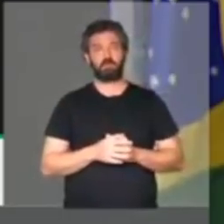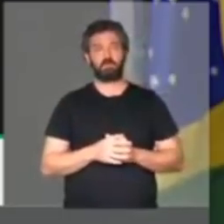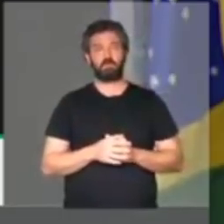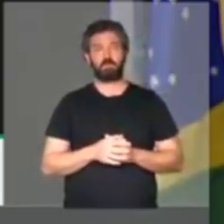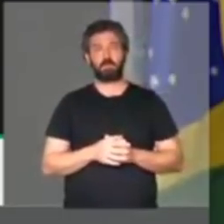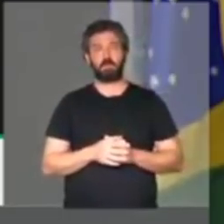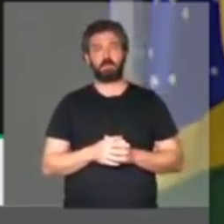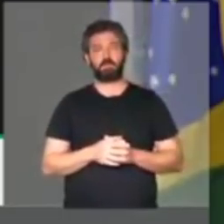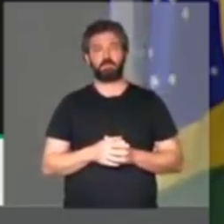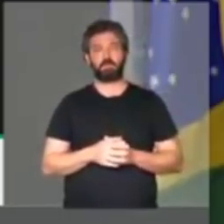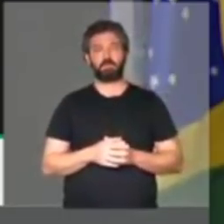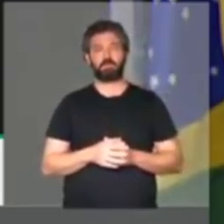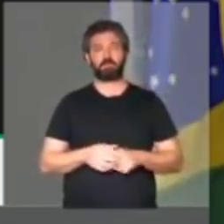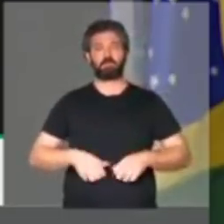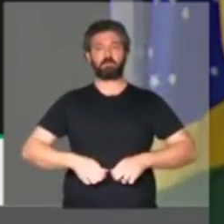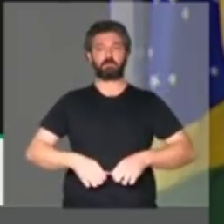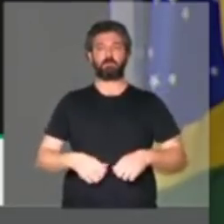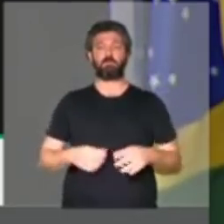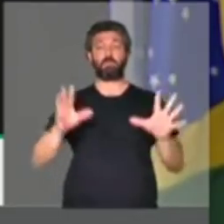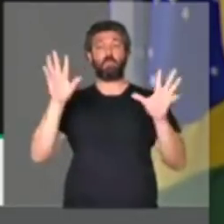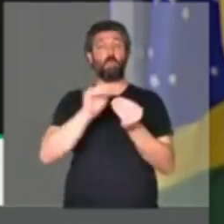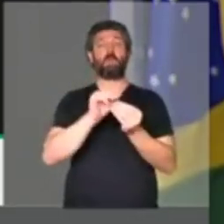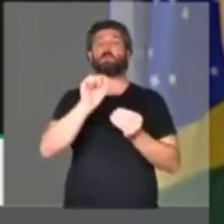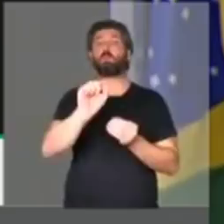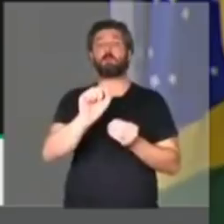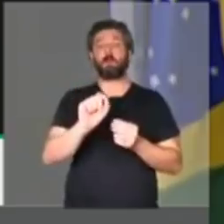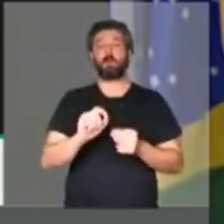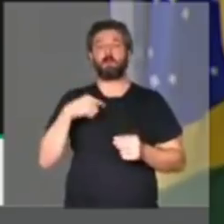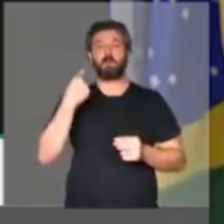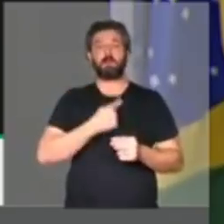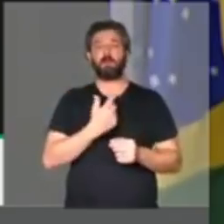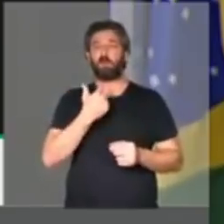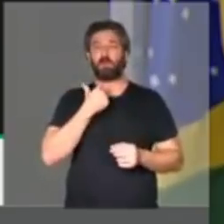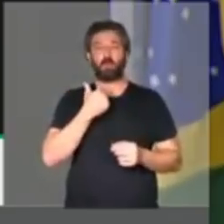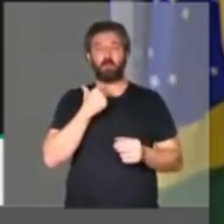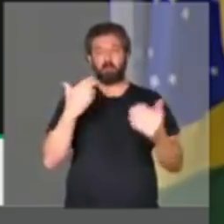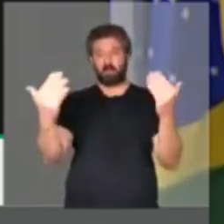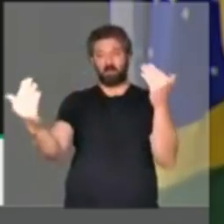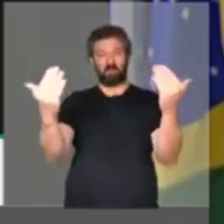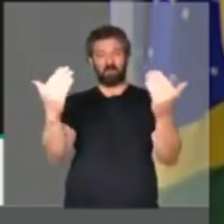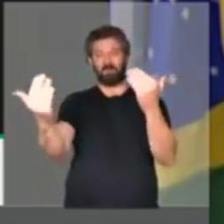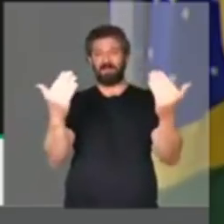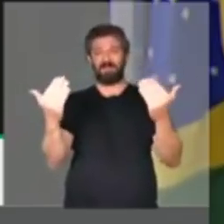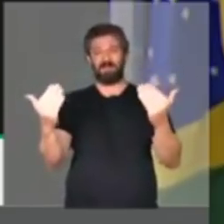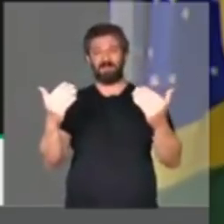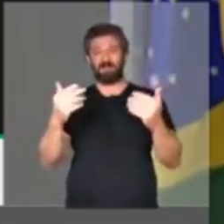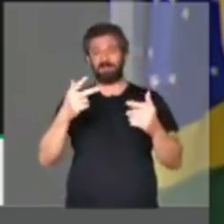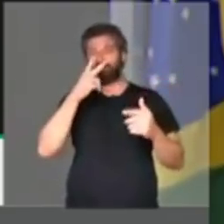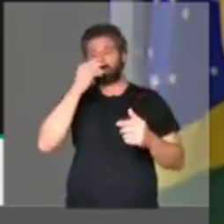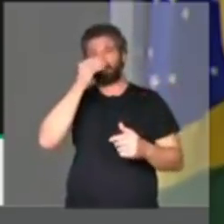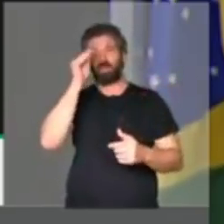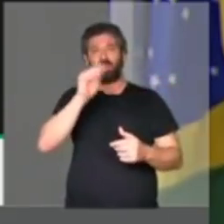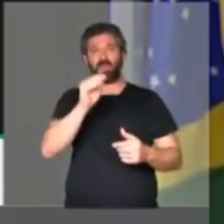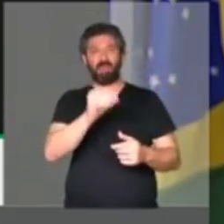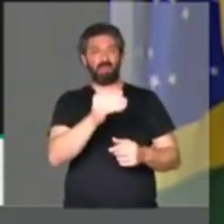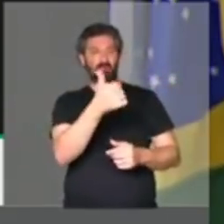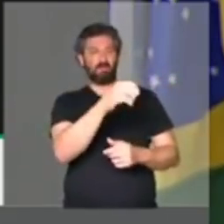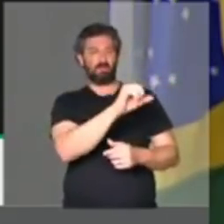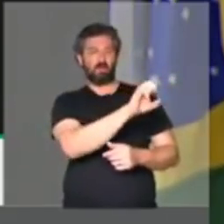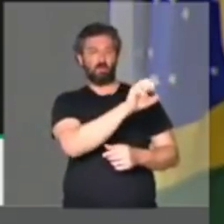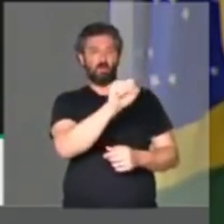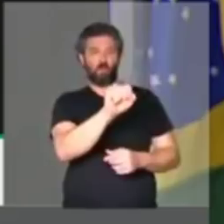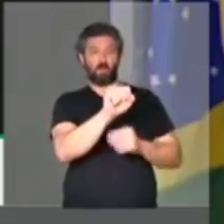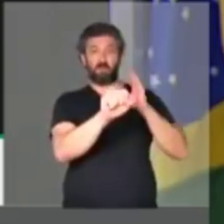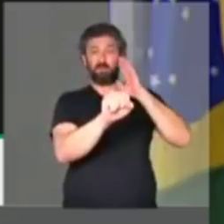Sim, deputado. E peço um minuto para concluir, que nós não podemos fazer essa comparação, ignorando desde 1988,